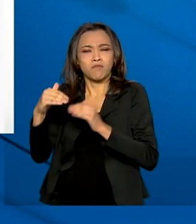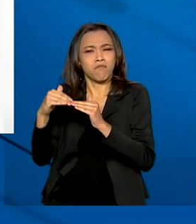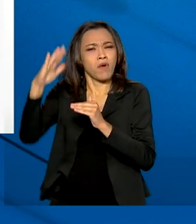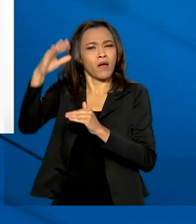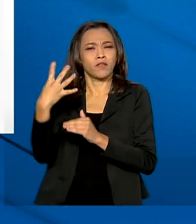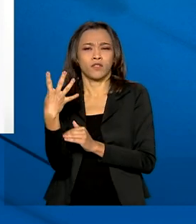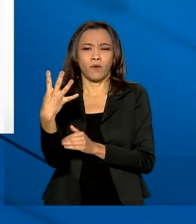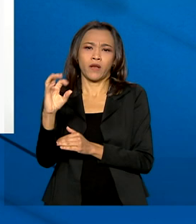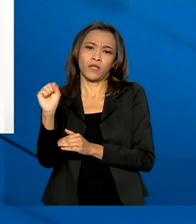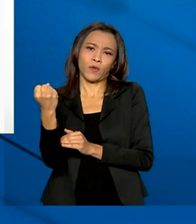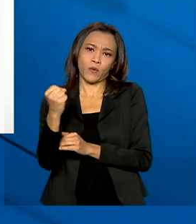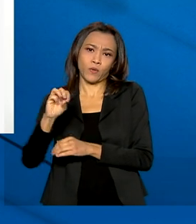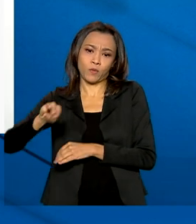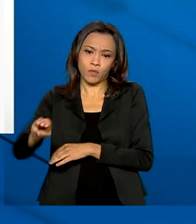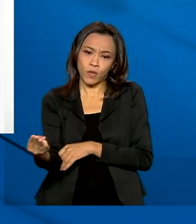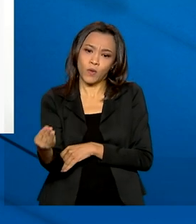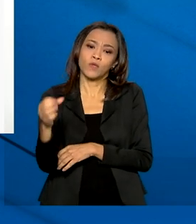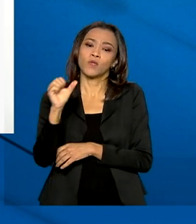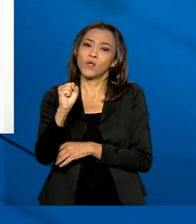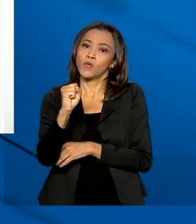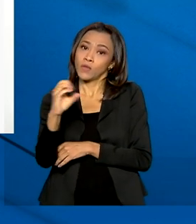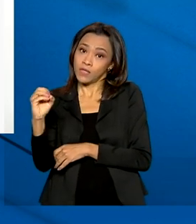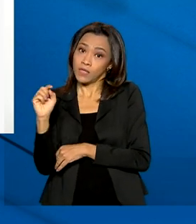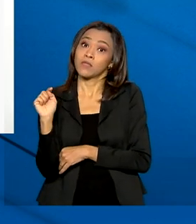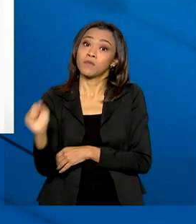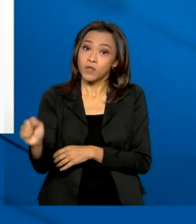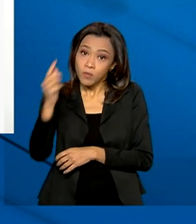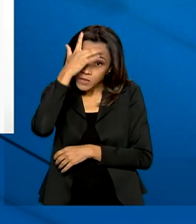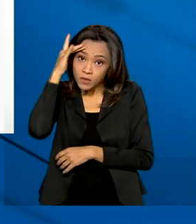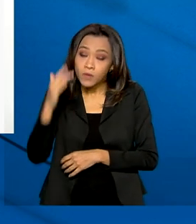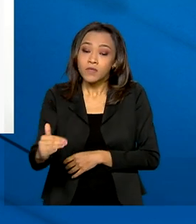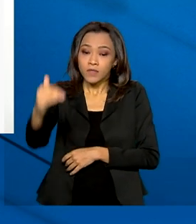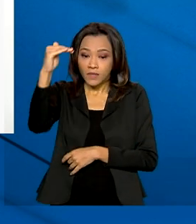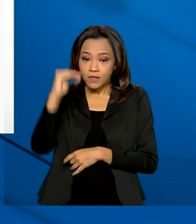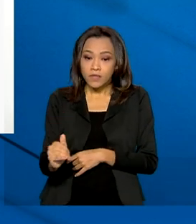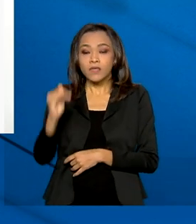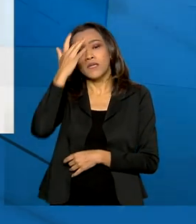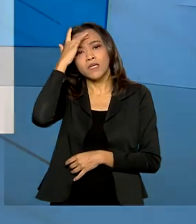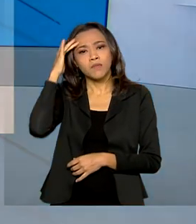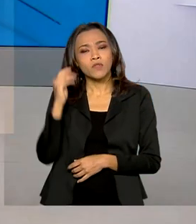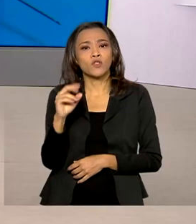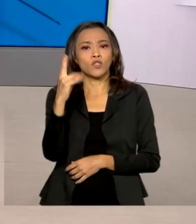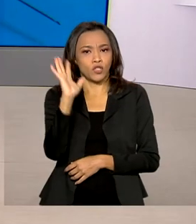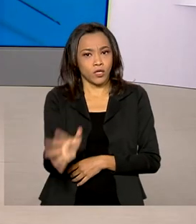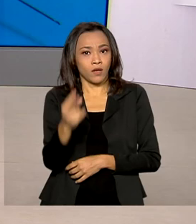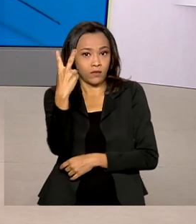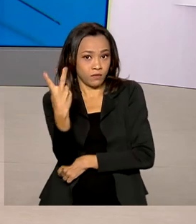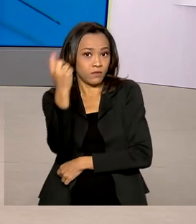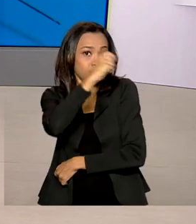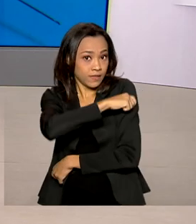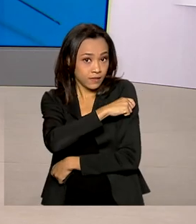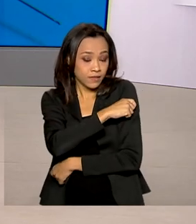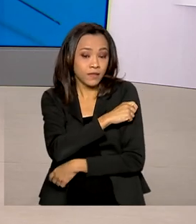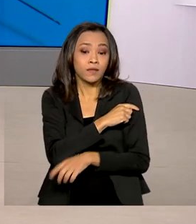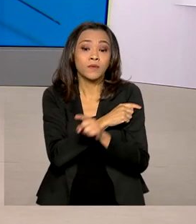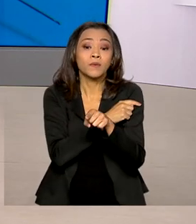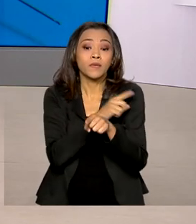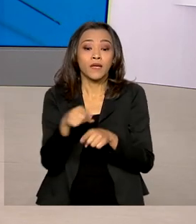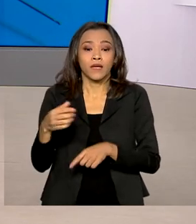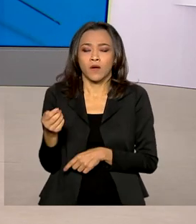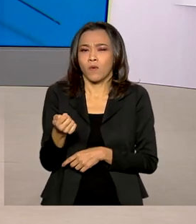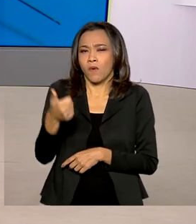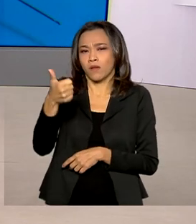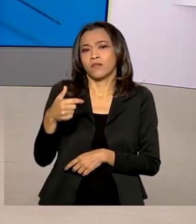48 milhões e 800 mil pessoas. E as pessoas que tomaram as duas doses da vacina chegam perto de